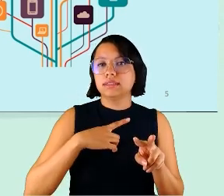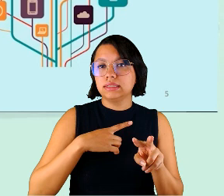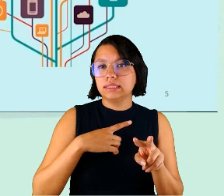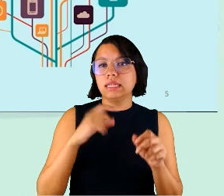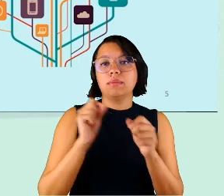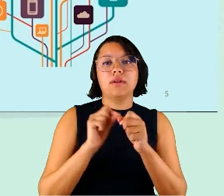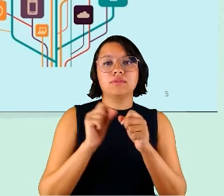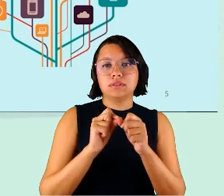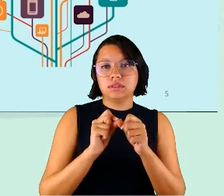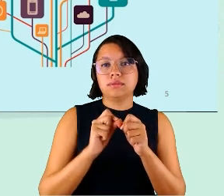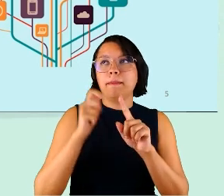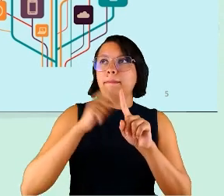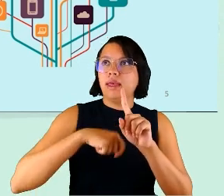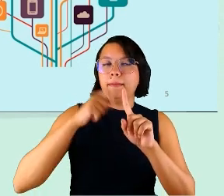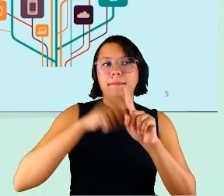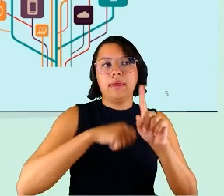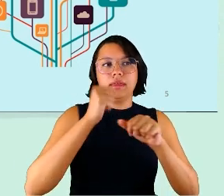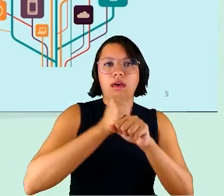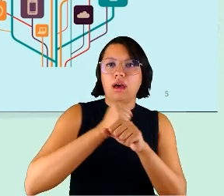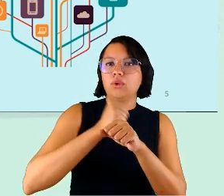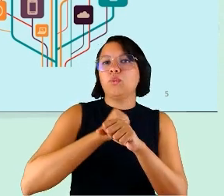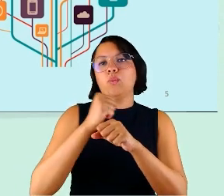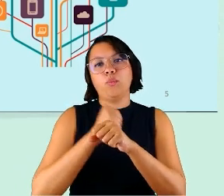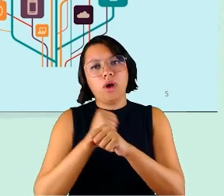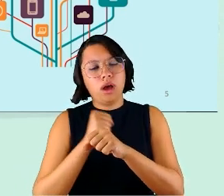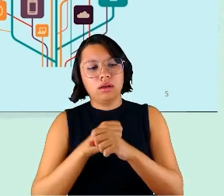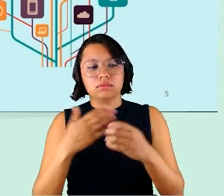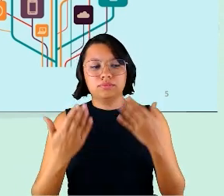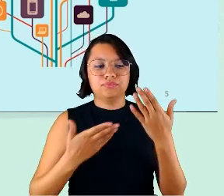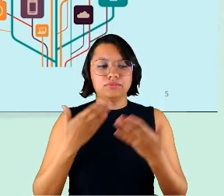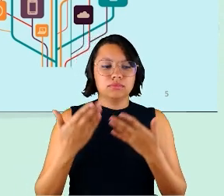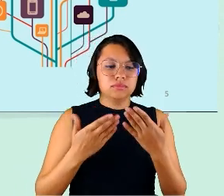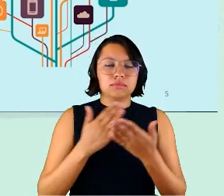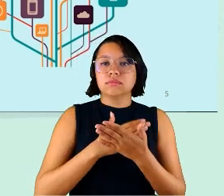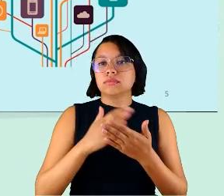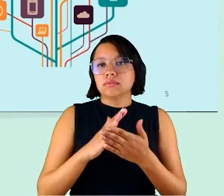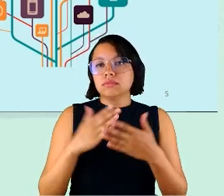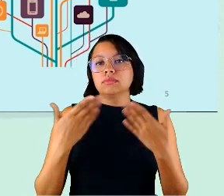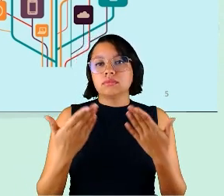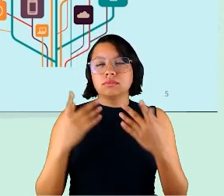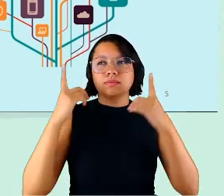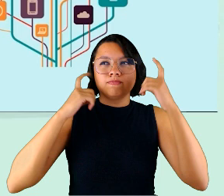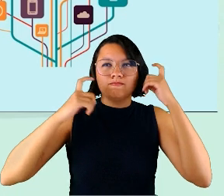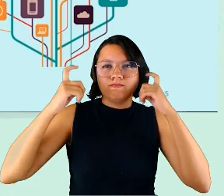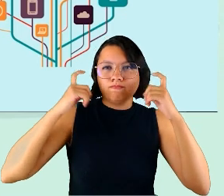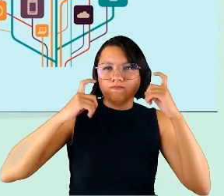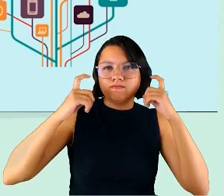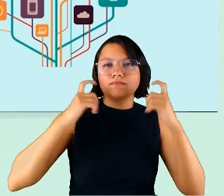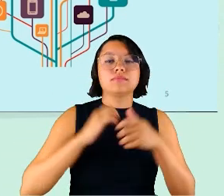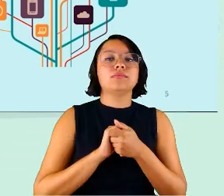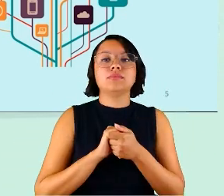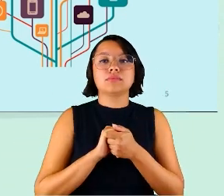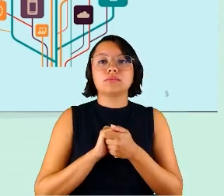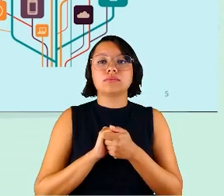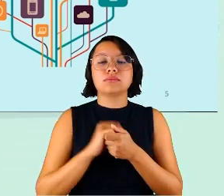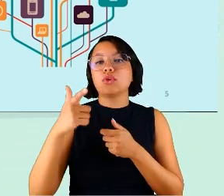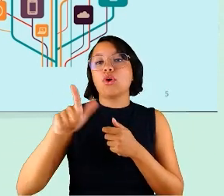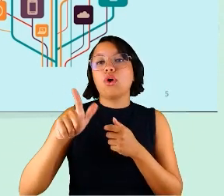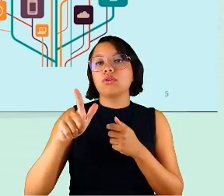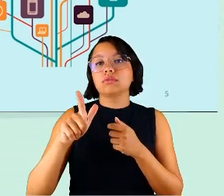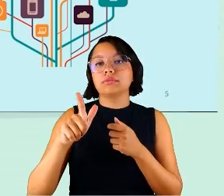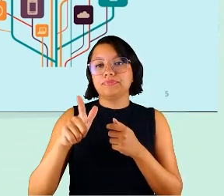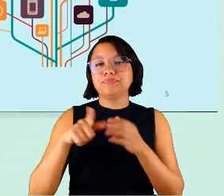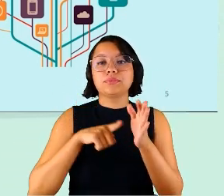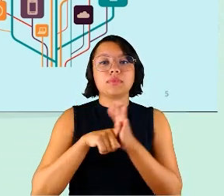realizar mês a mês, ano a ano, começando, então, essa preocupação. Outra questão que